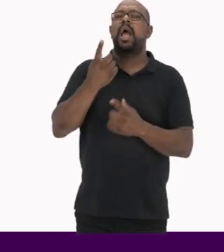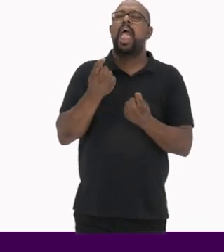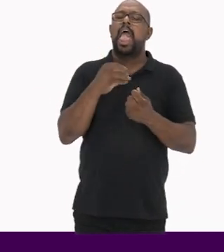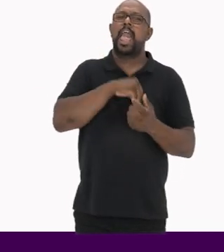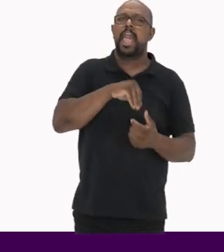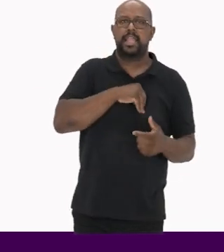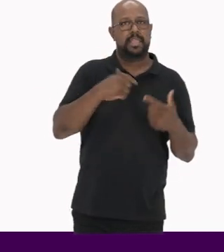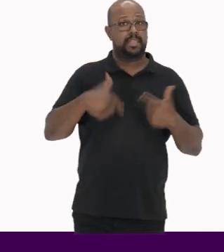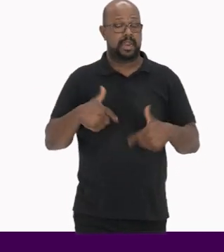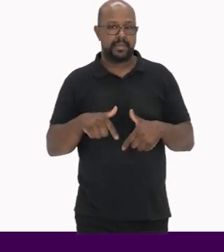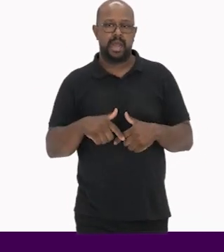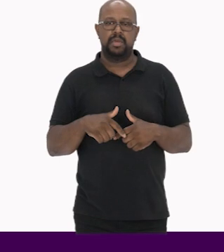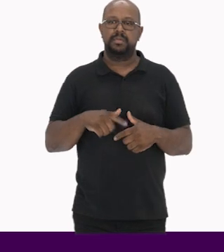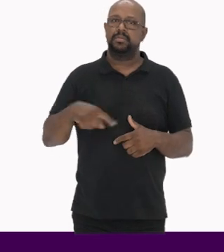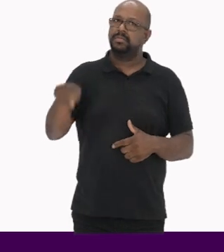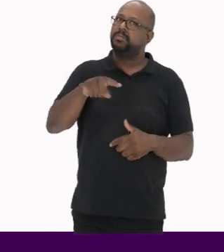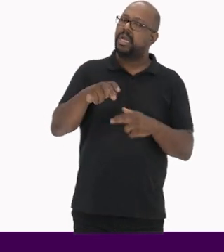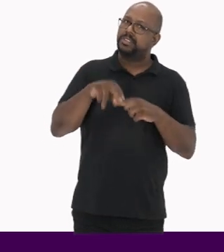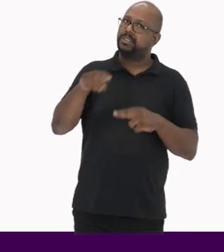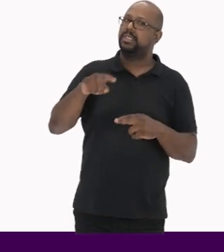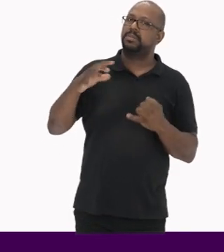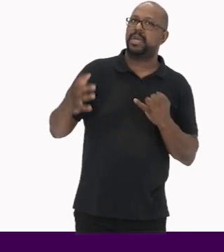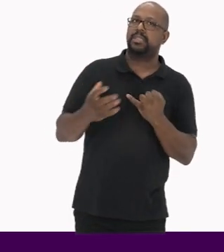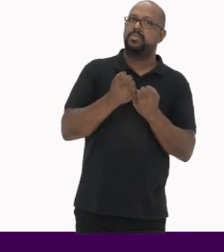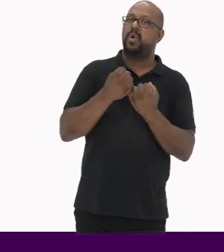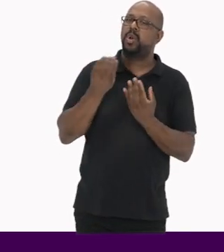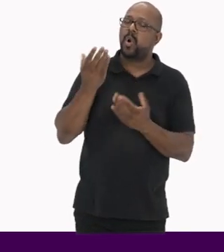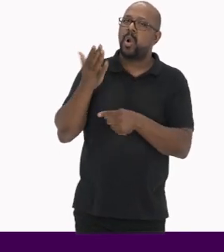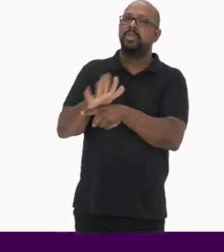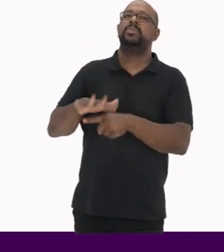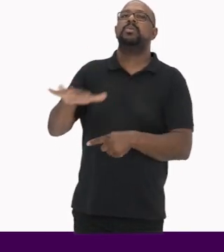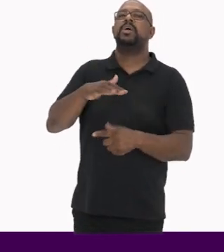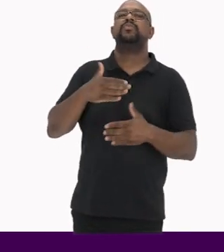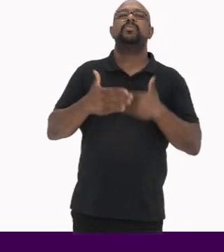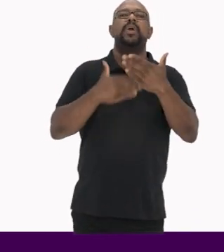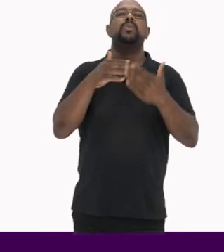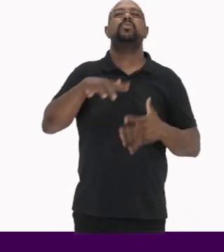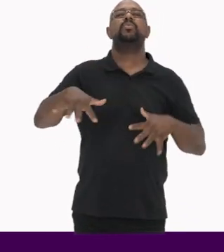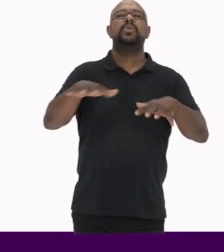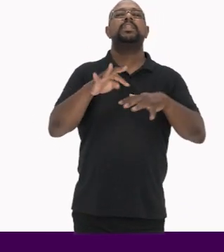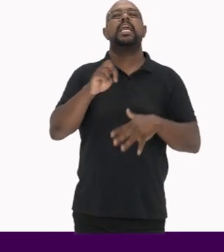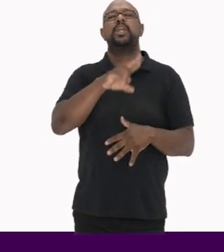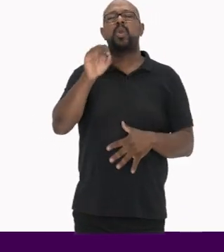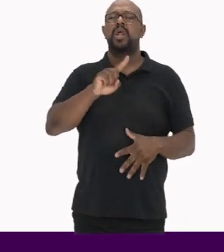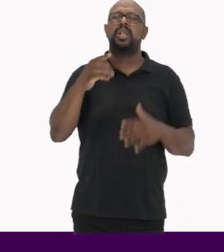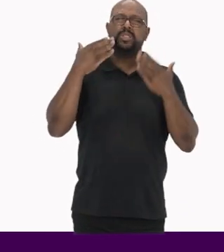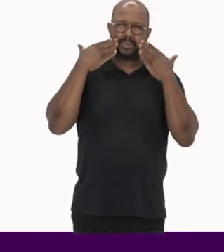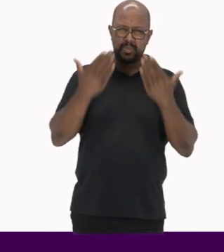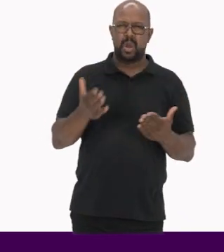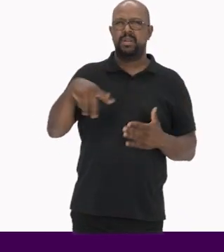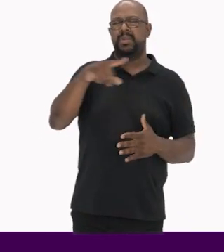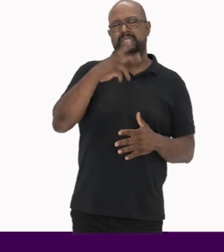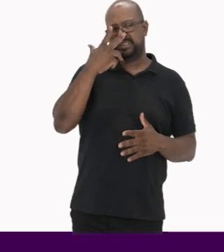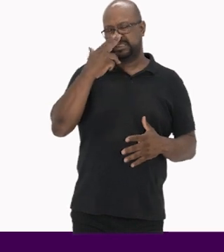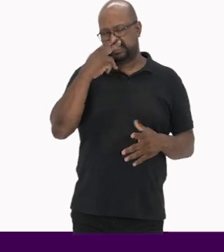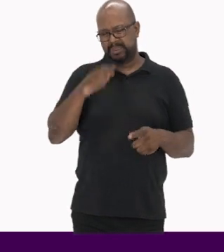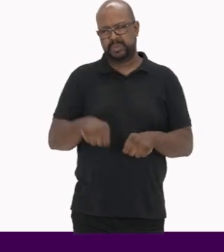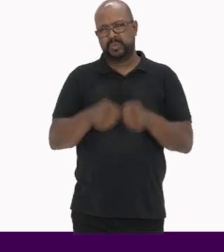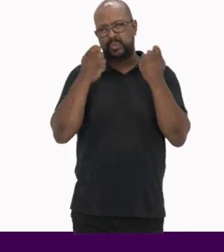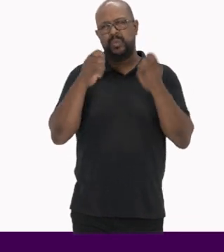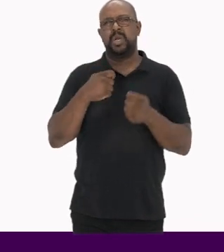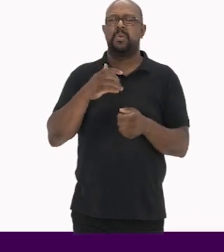renda e trabalho A partir destes patrimônios Contribuindo para o desenvolvimento territorial Sem expor as pessoas a situações de